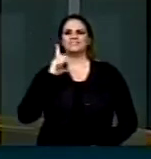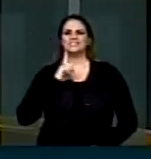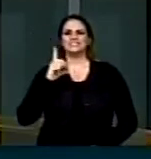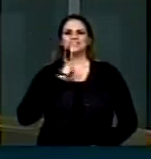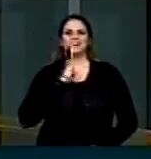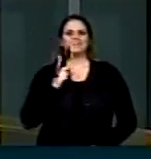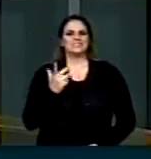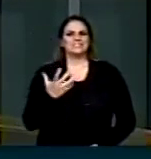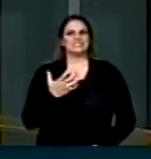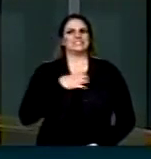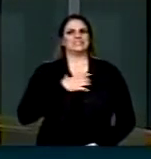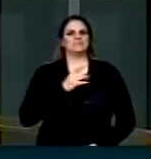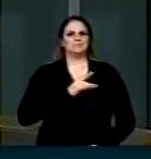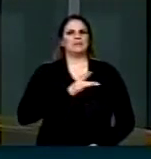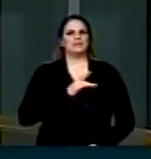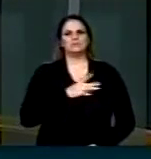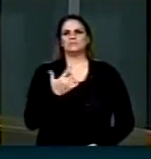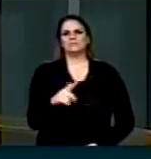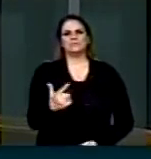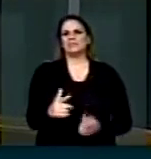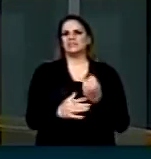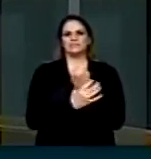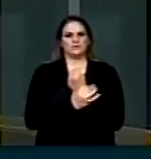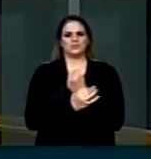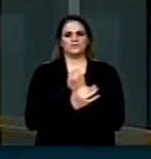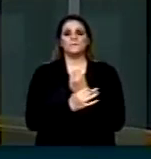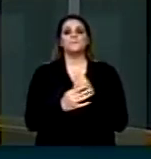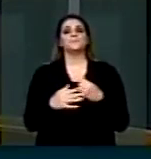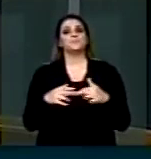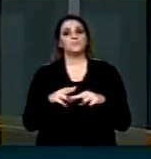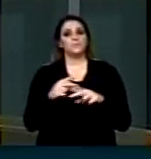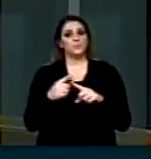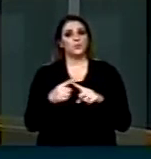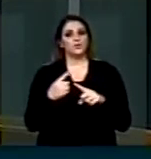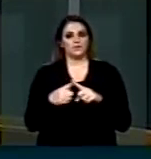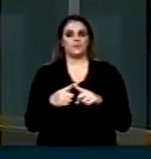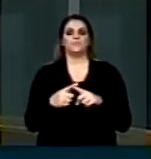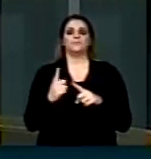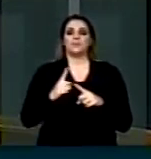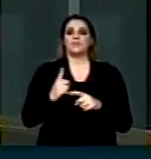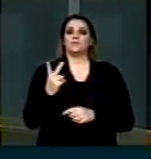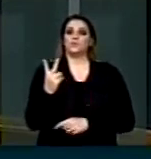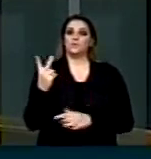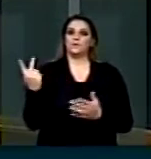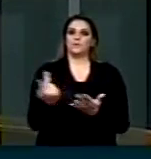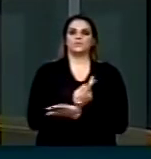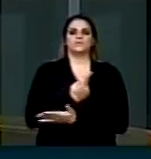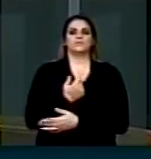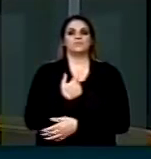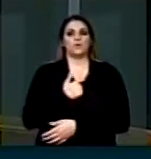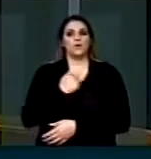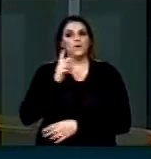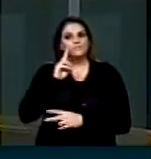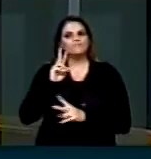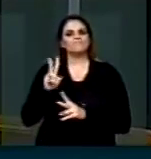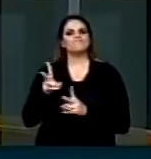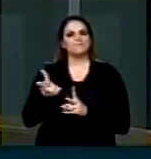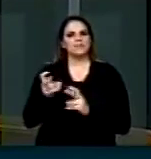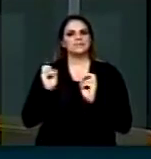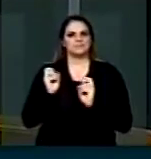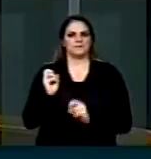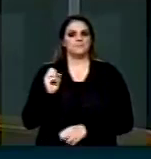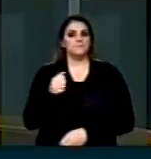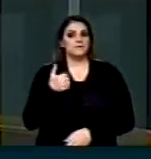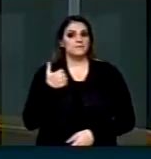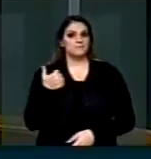insegurança. Digo isto com base em duas mobilizações que tenho acompanhado de perto. A